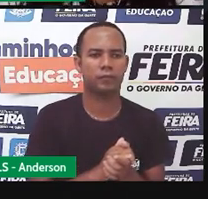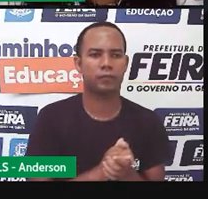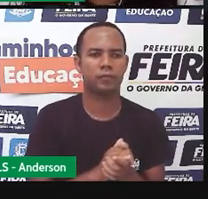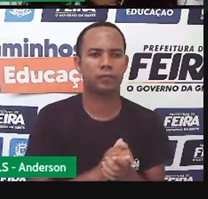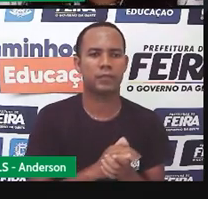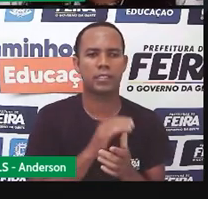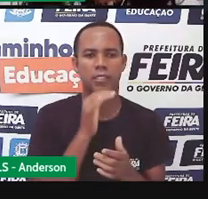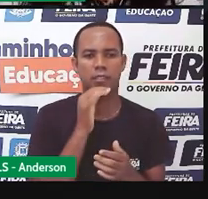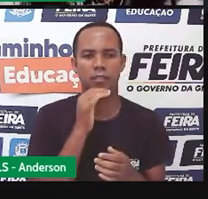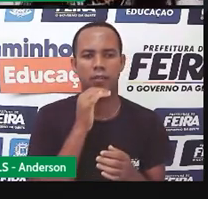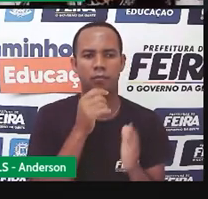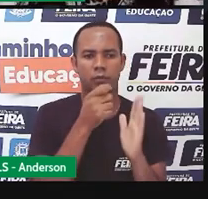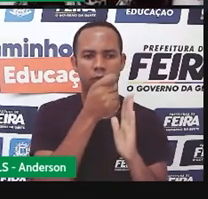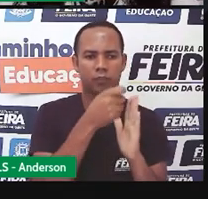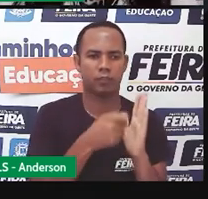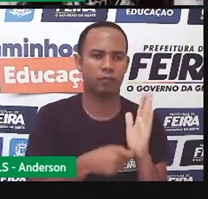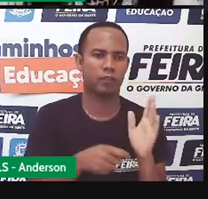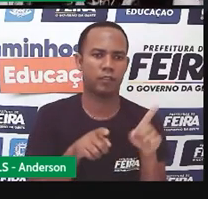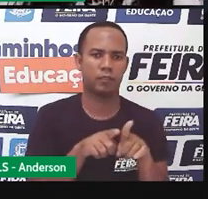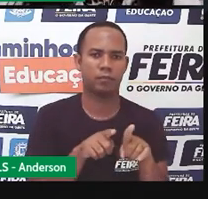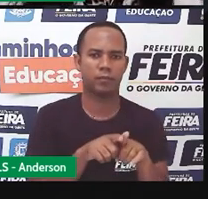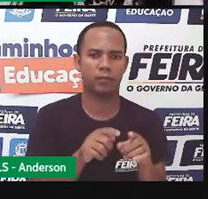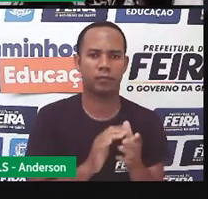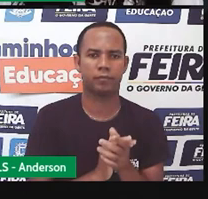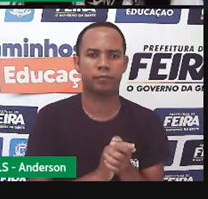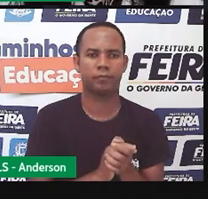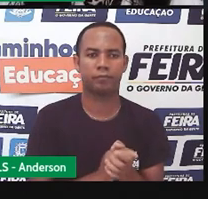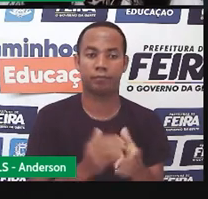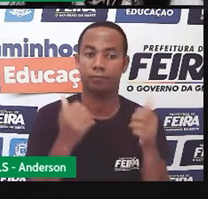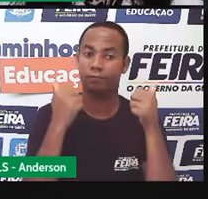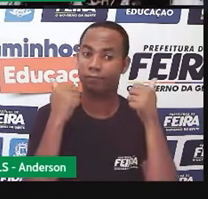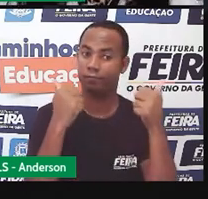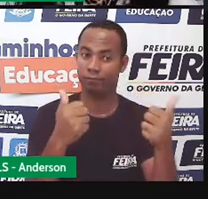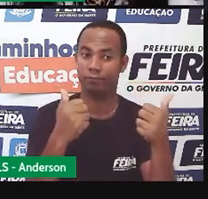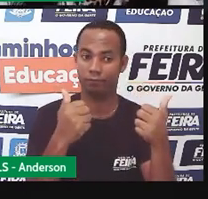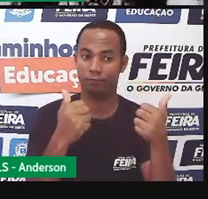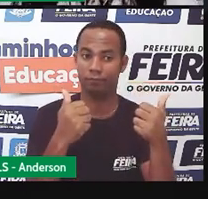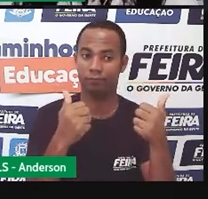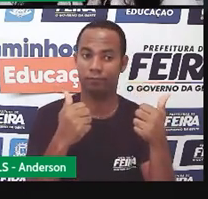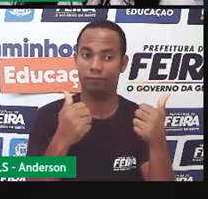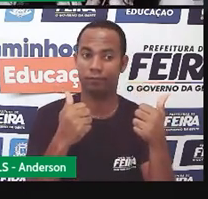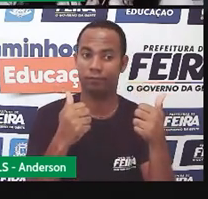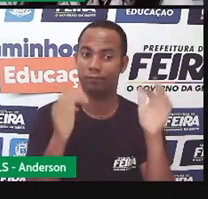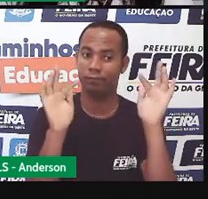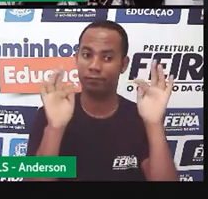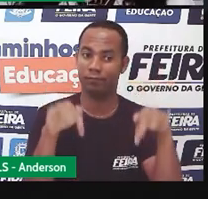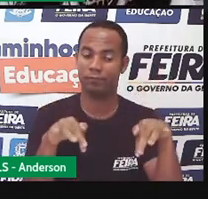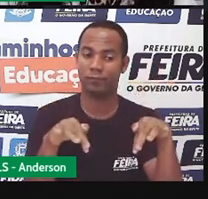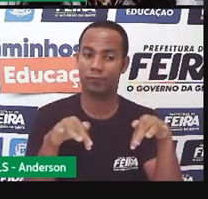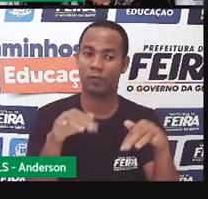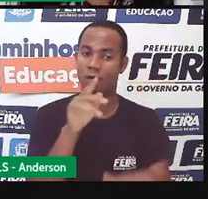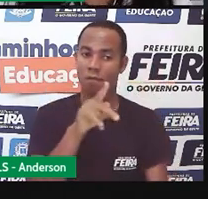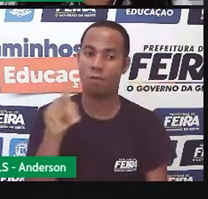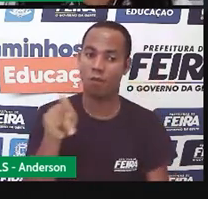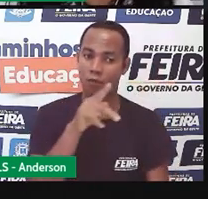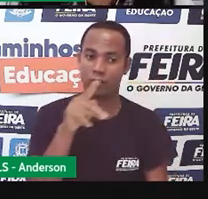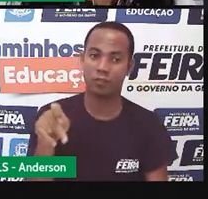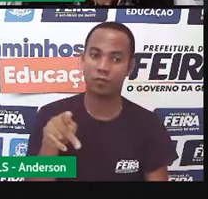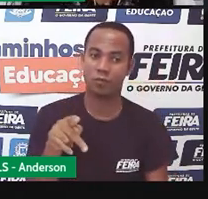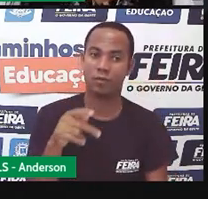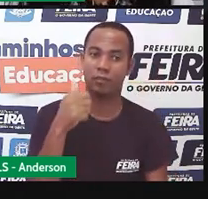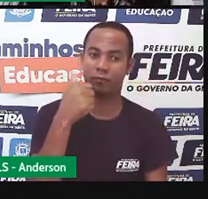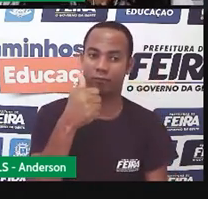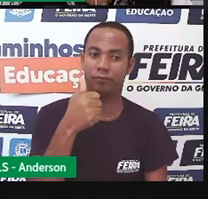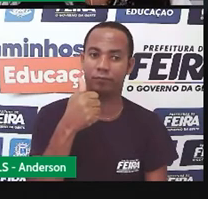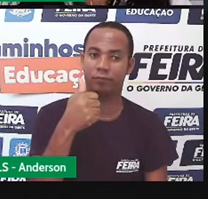escrever a sua Lídia. Bom, tarefa feita, manda aí para a sua pró e comenta